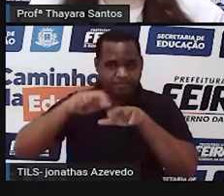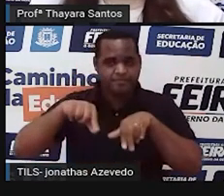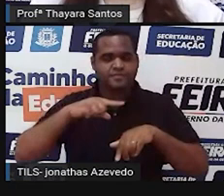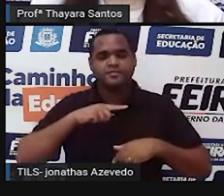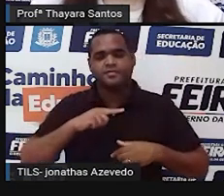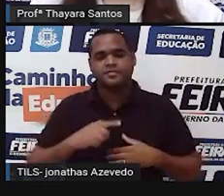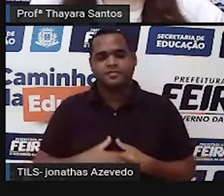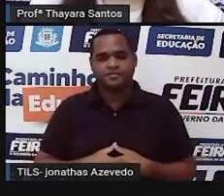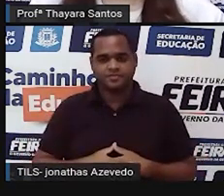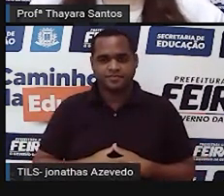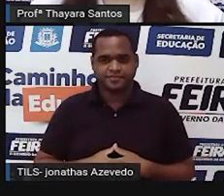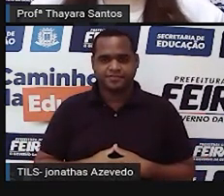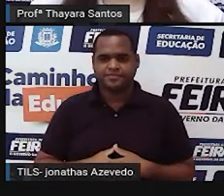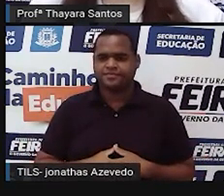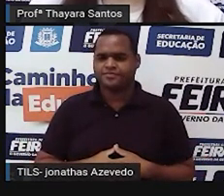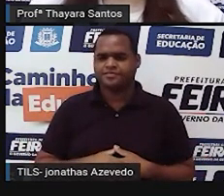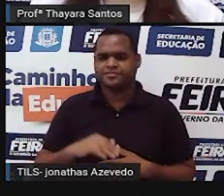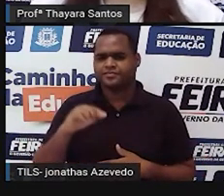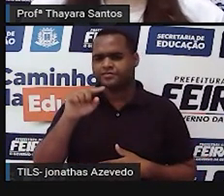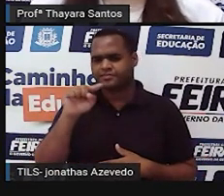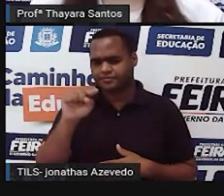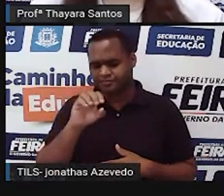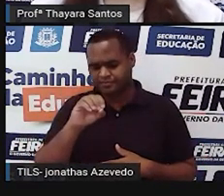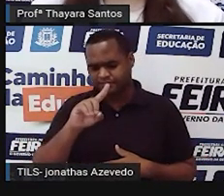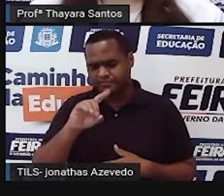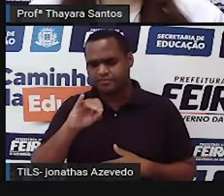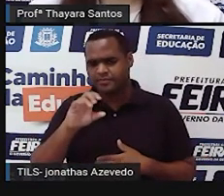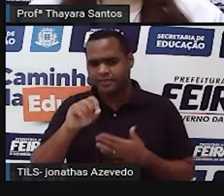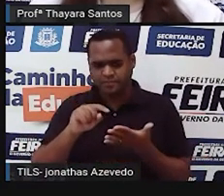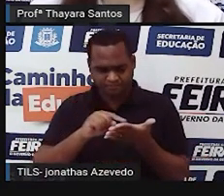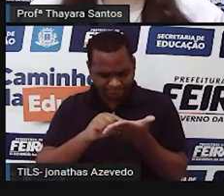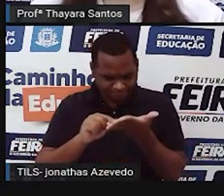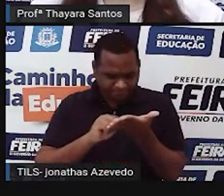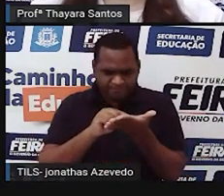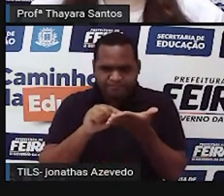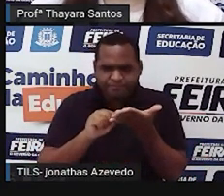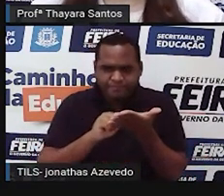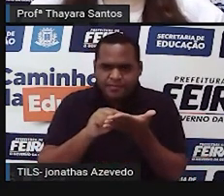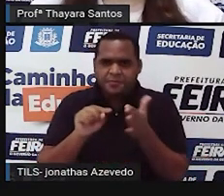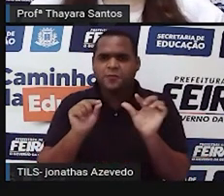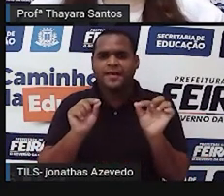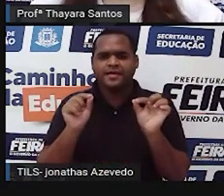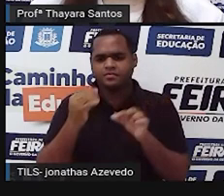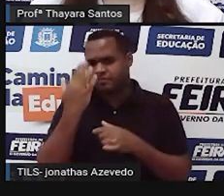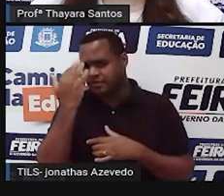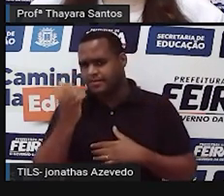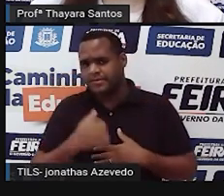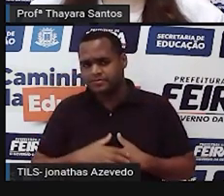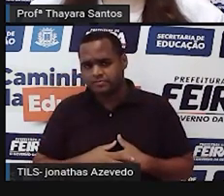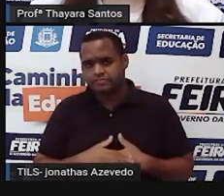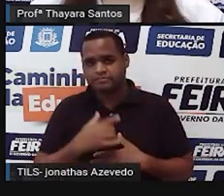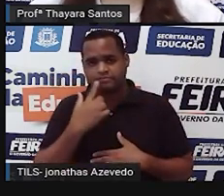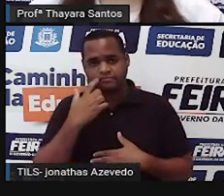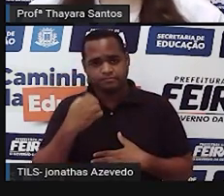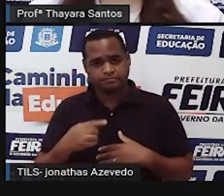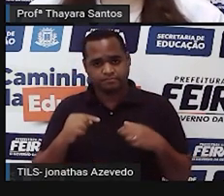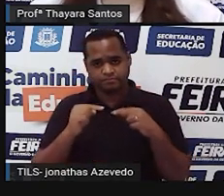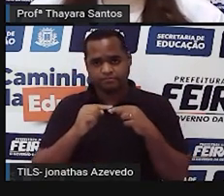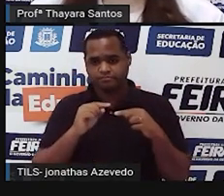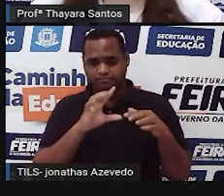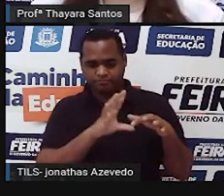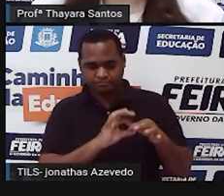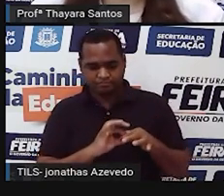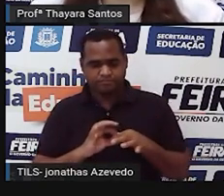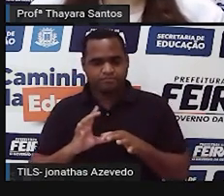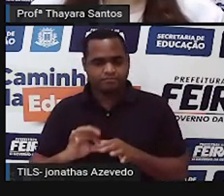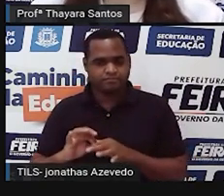E o que é esse zodíaco e esse horóscopo? Na verdade, o zodíaco representa as constelações que